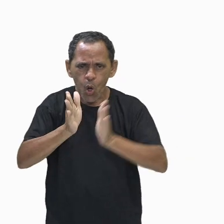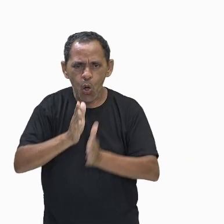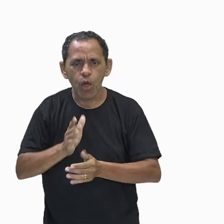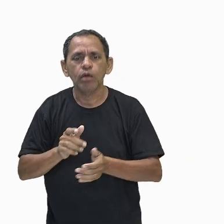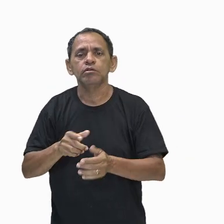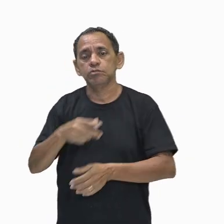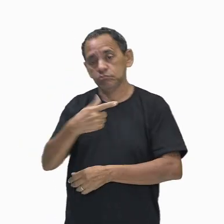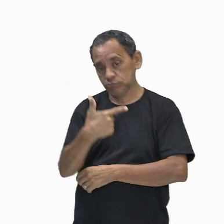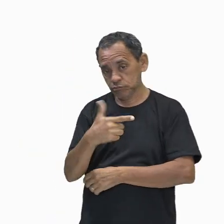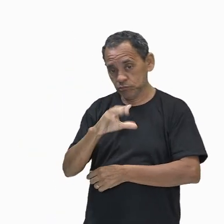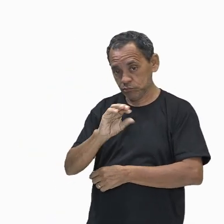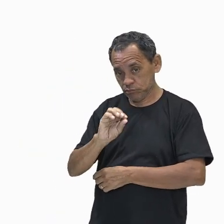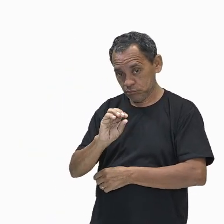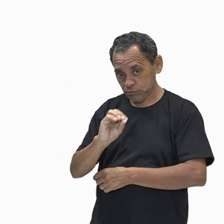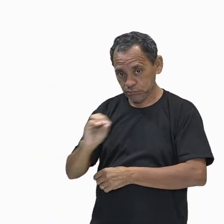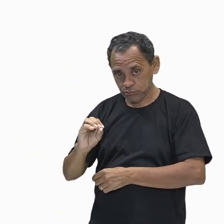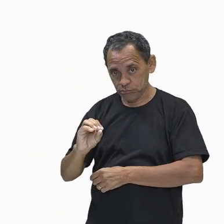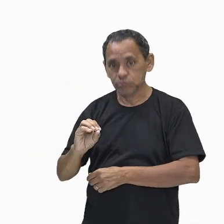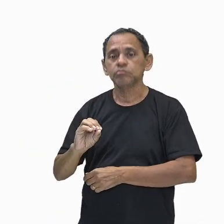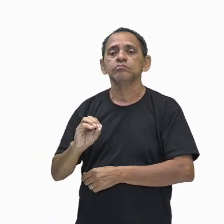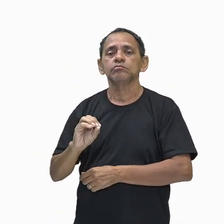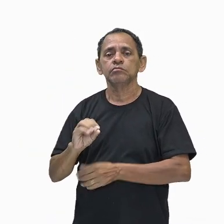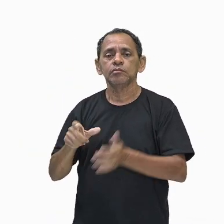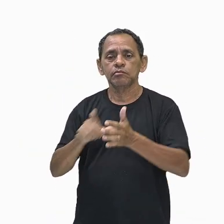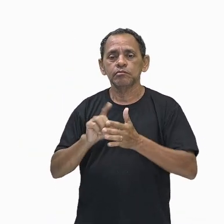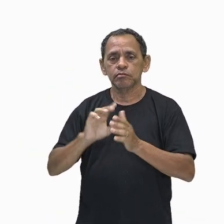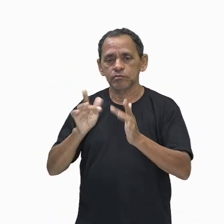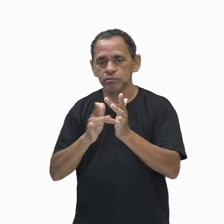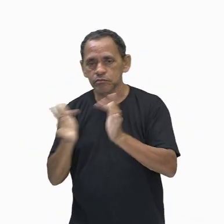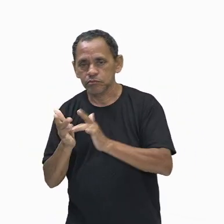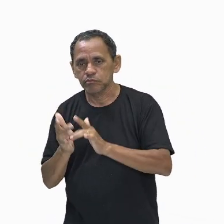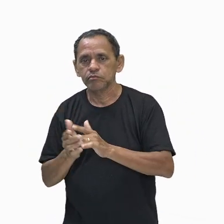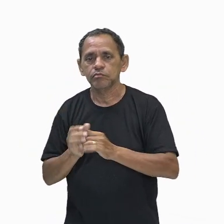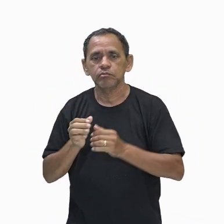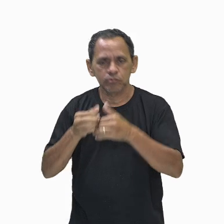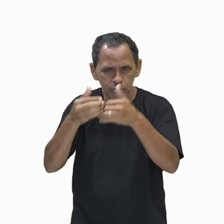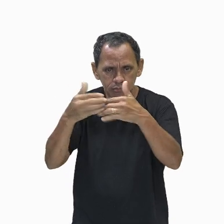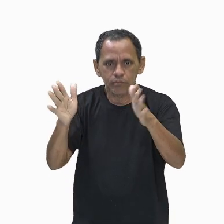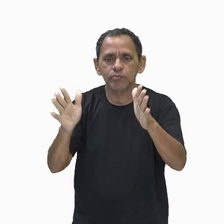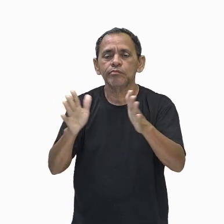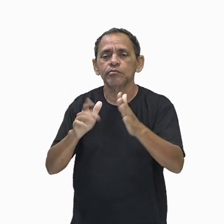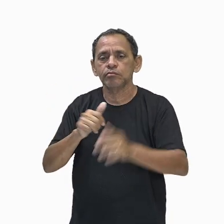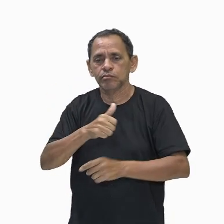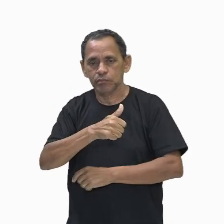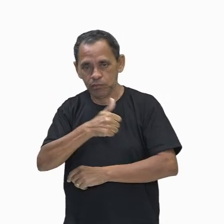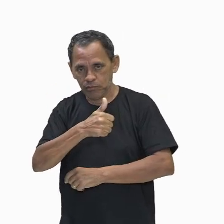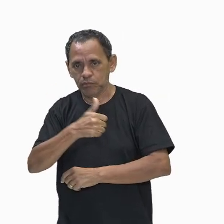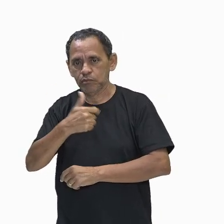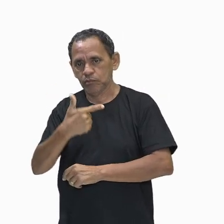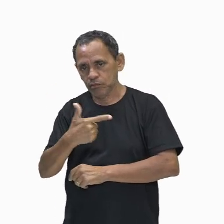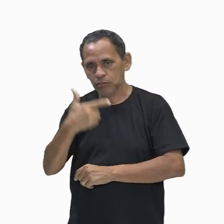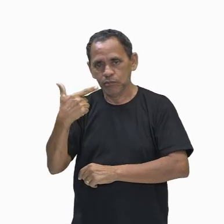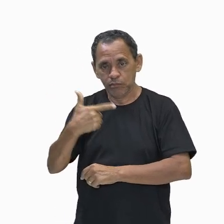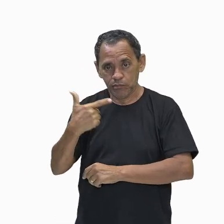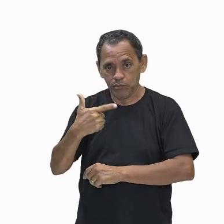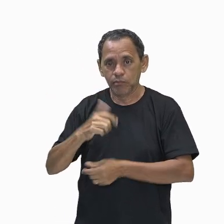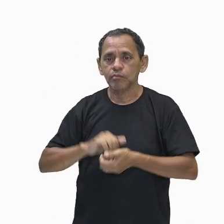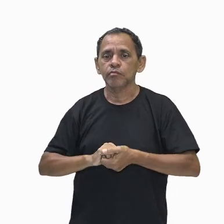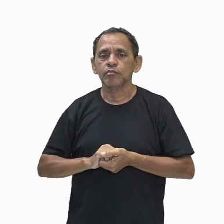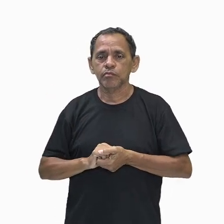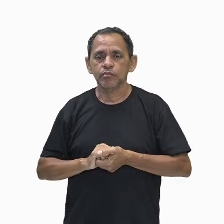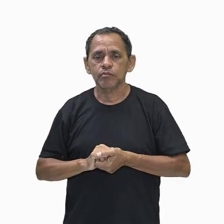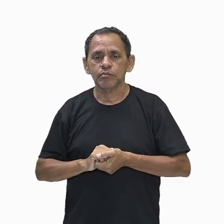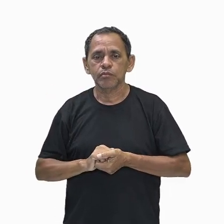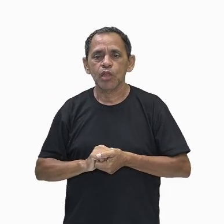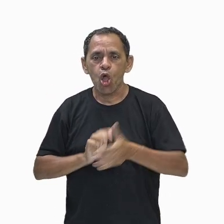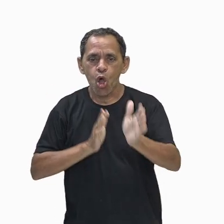.C., dando início ao Médio Império e inaugurando a 12ª Dinastia Egípcia. O novo imperador coloca um fim